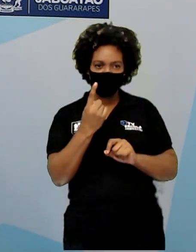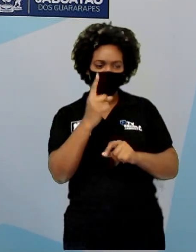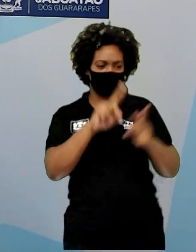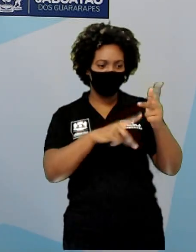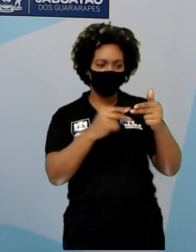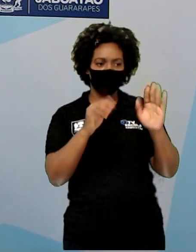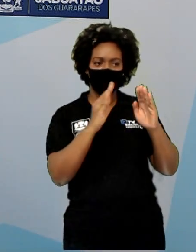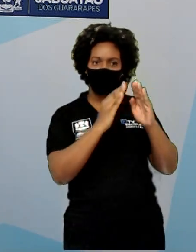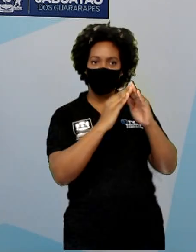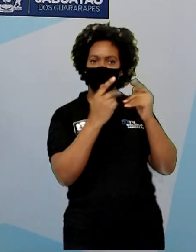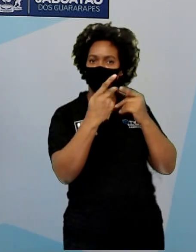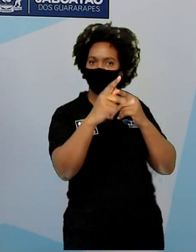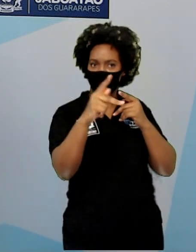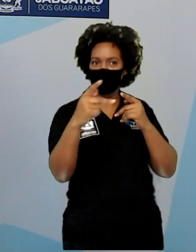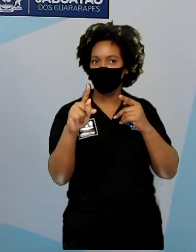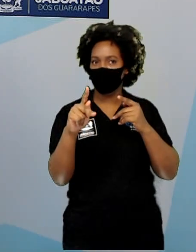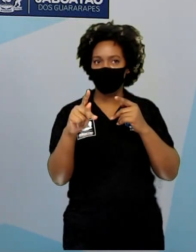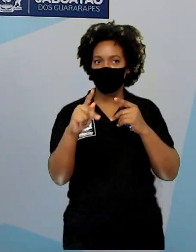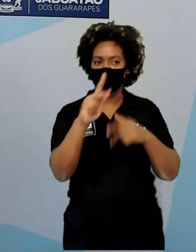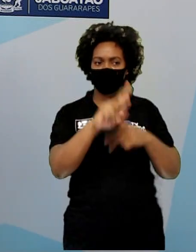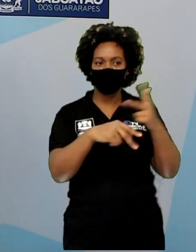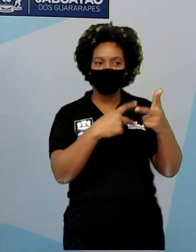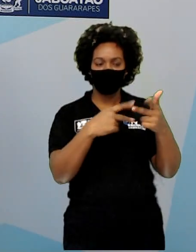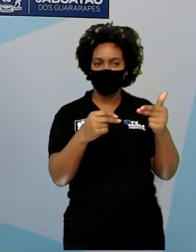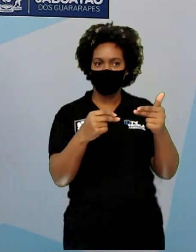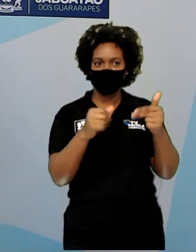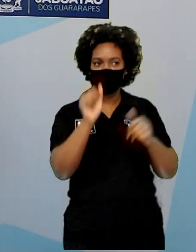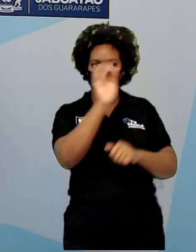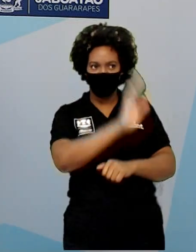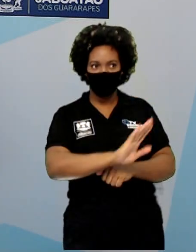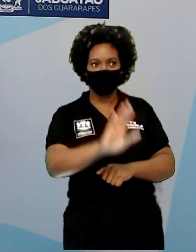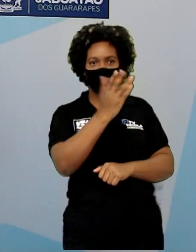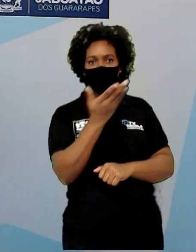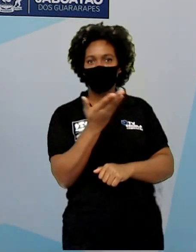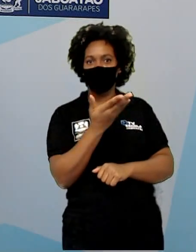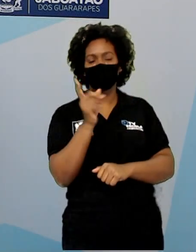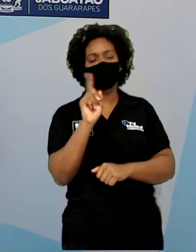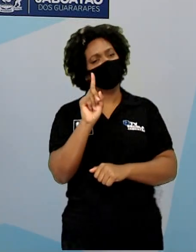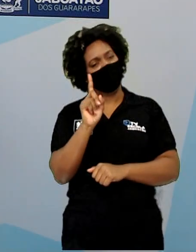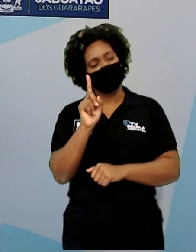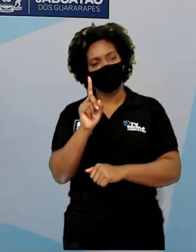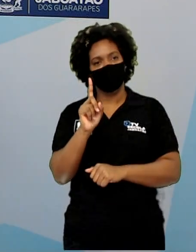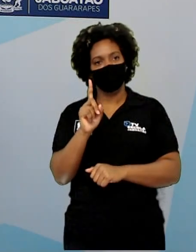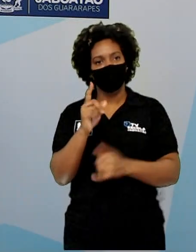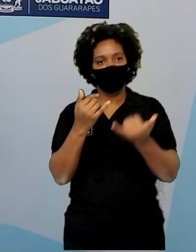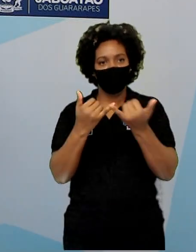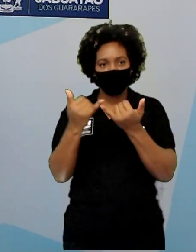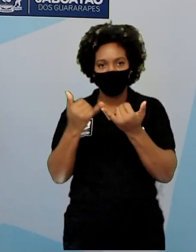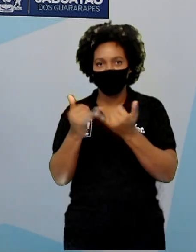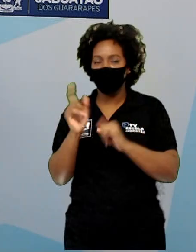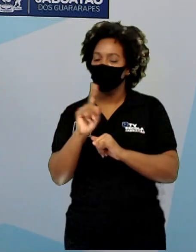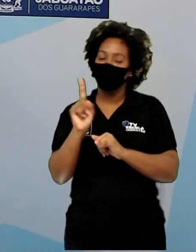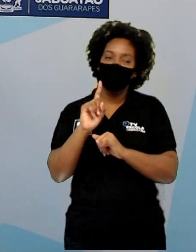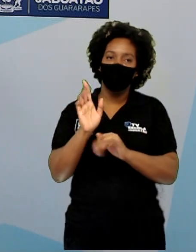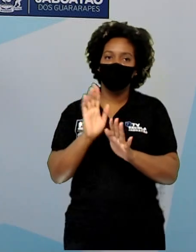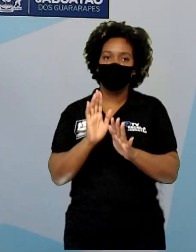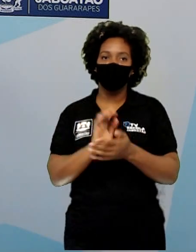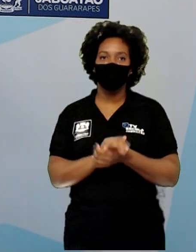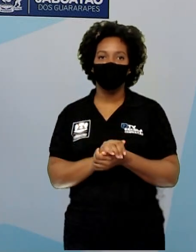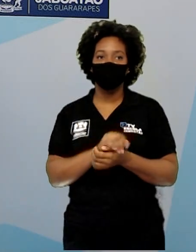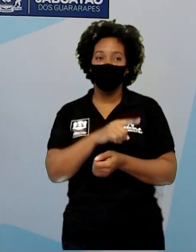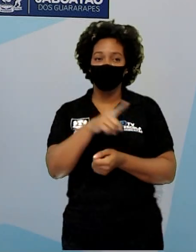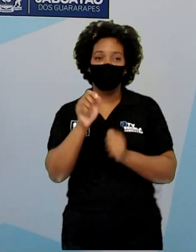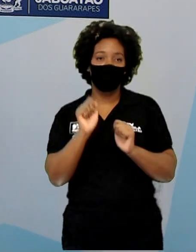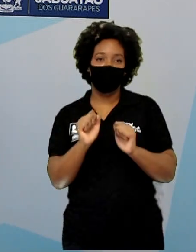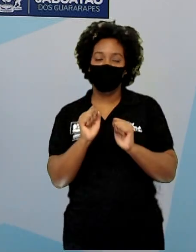Não precisa ser um produto desses que nós vimos, não. Ou um produto que é comprado em supermercados, em lojas, não. Você